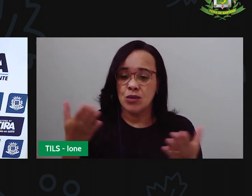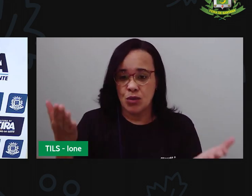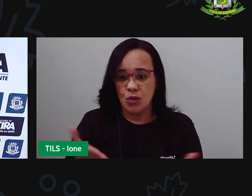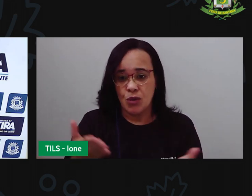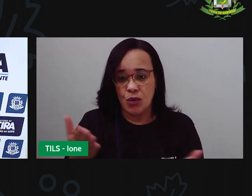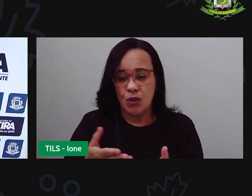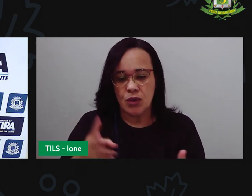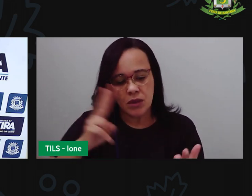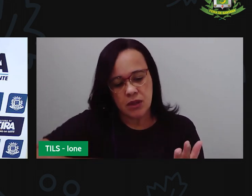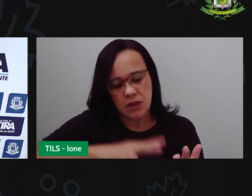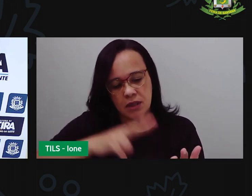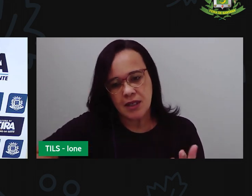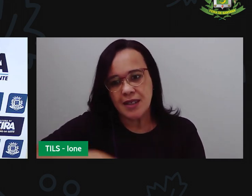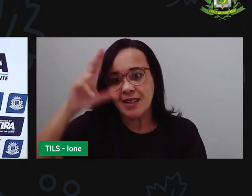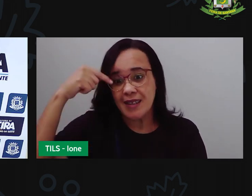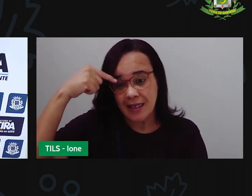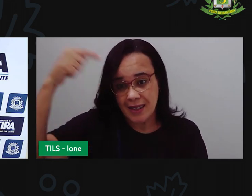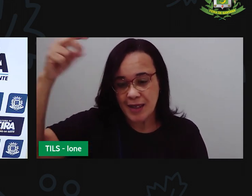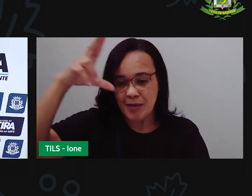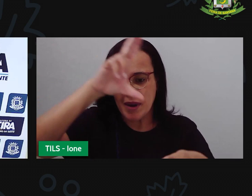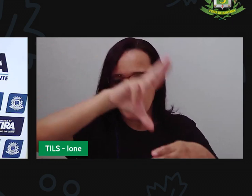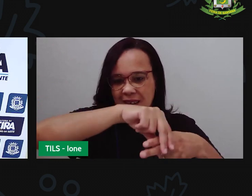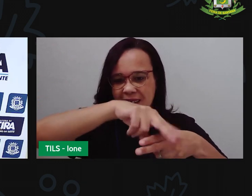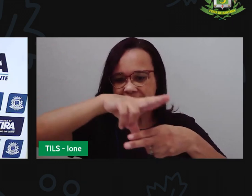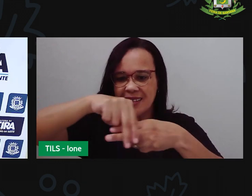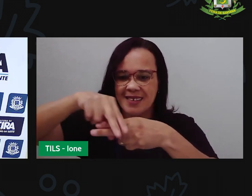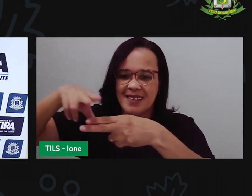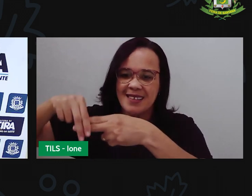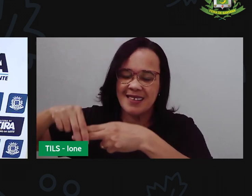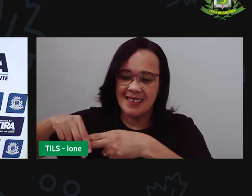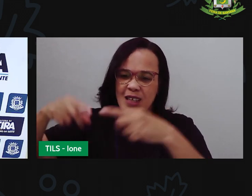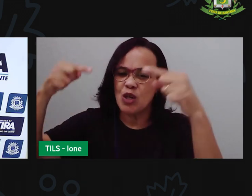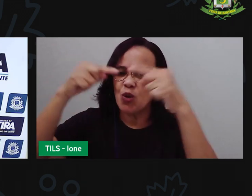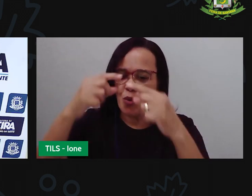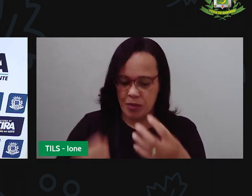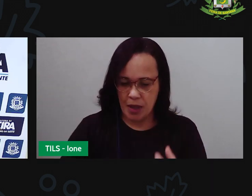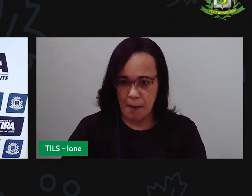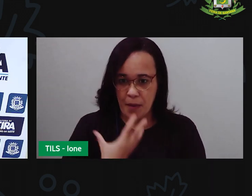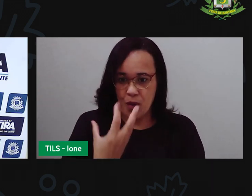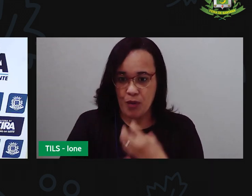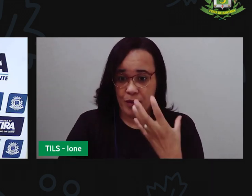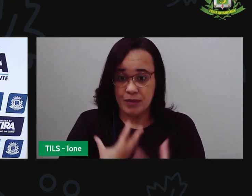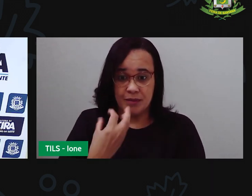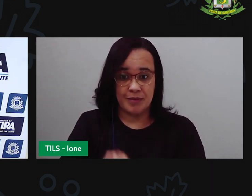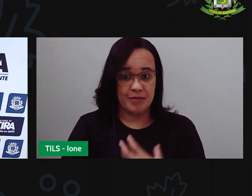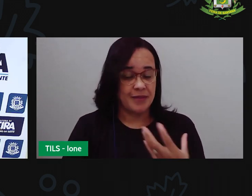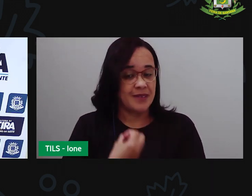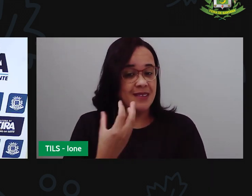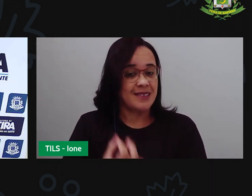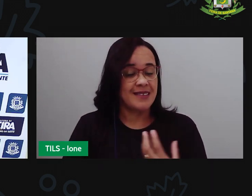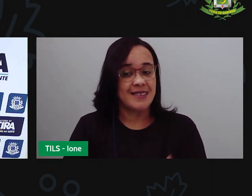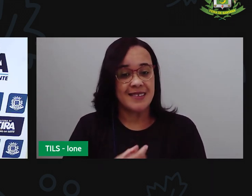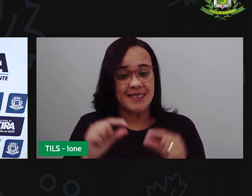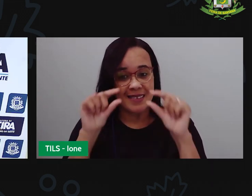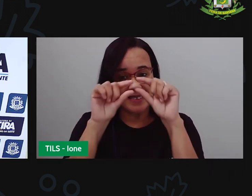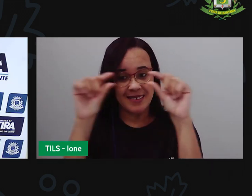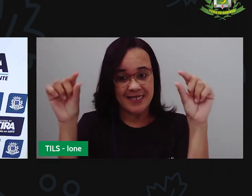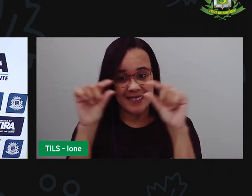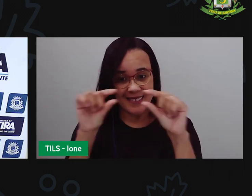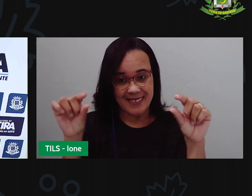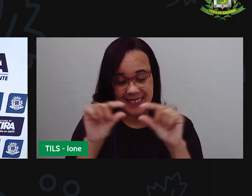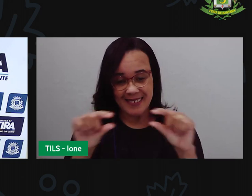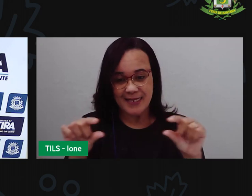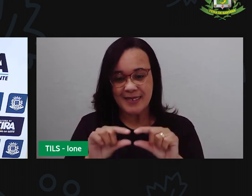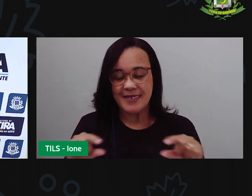eu disse que a literatura de cordel é uma poesia, né, que traz aí estrofes, invés, contam